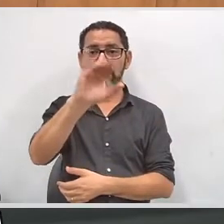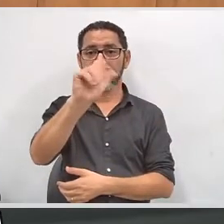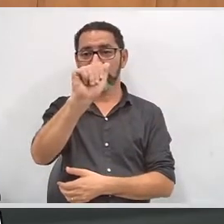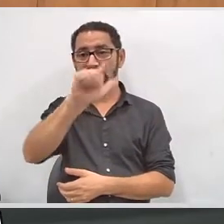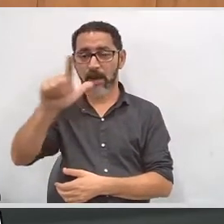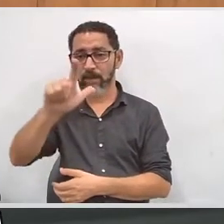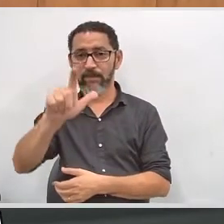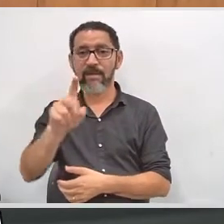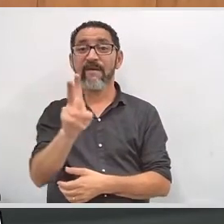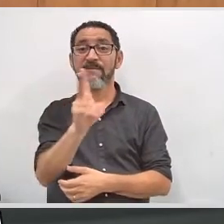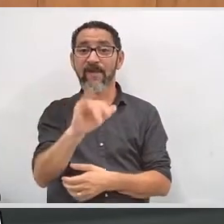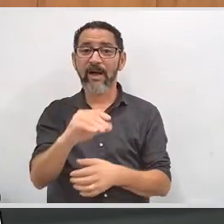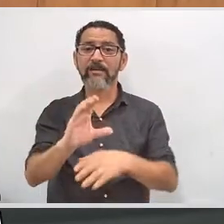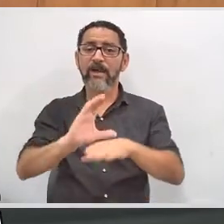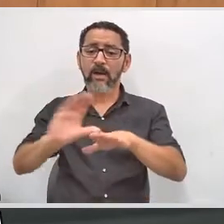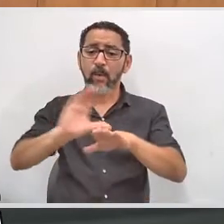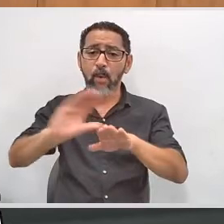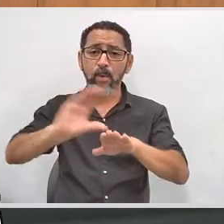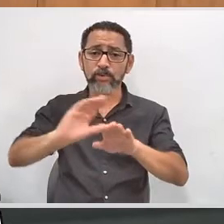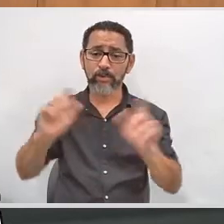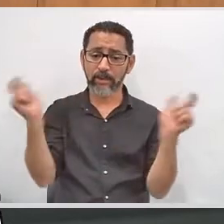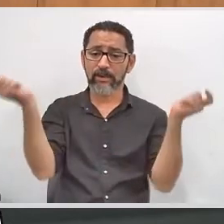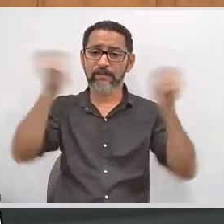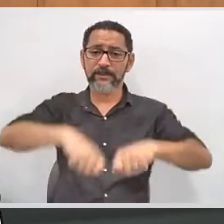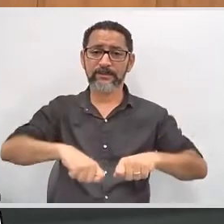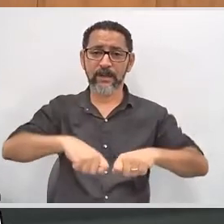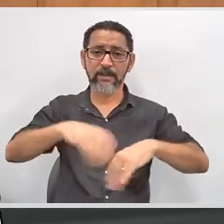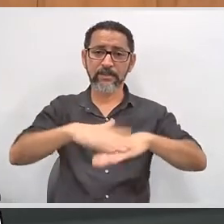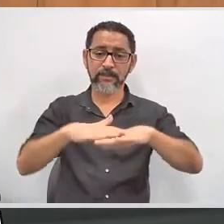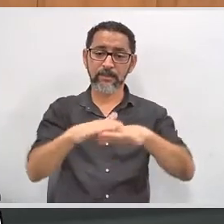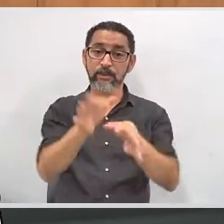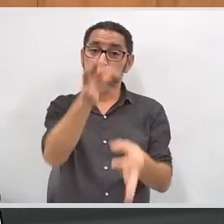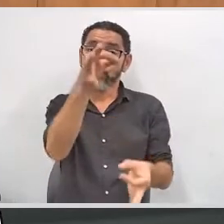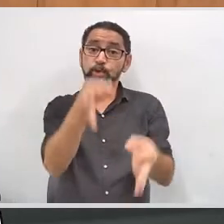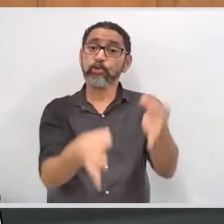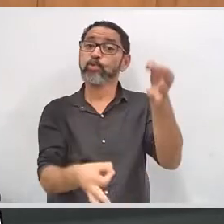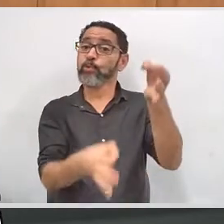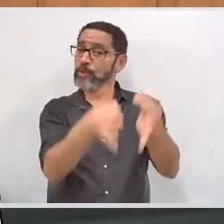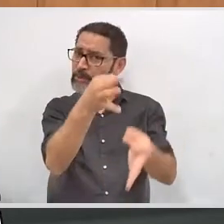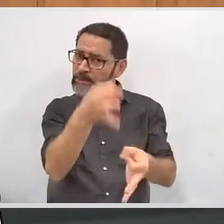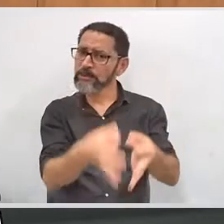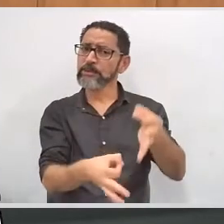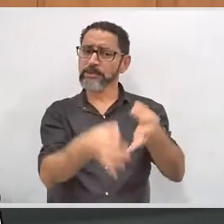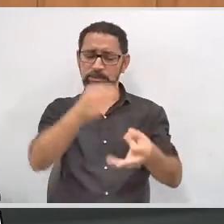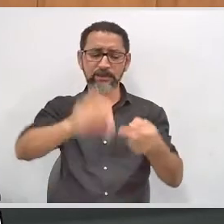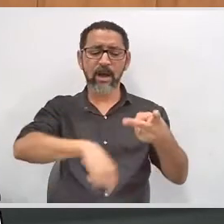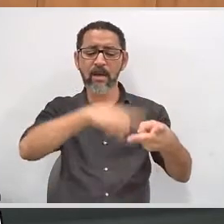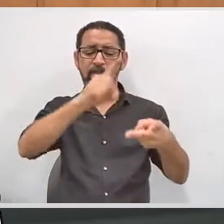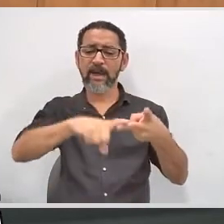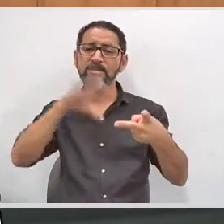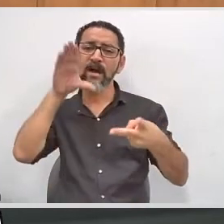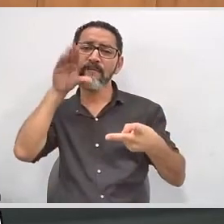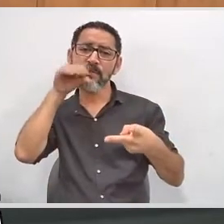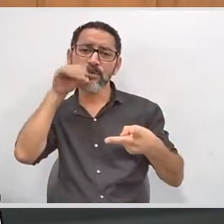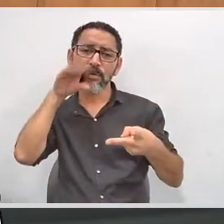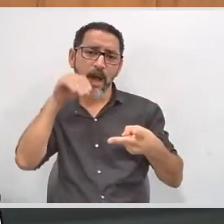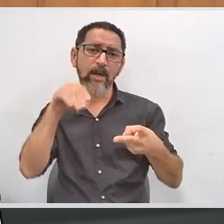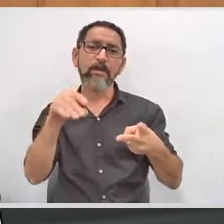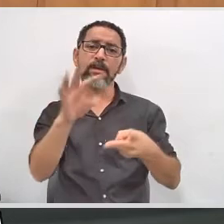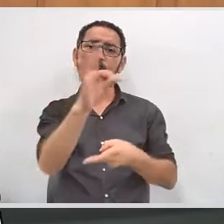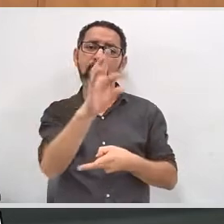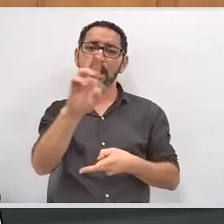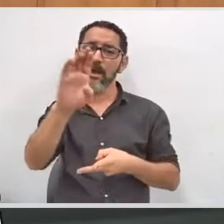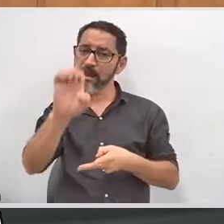capacitar juízes e servidores do TRE. Isso vai ser um tema bem destacado. Bom,